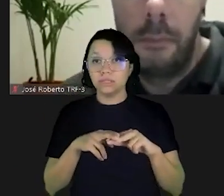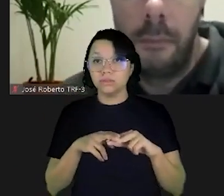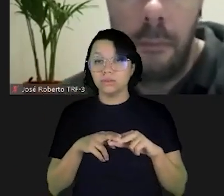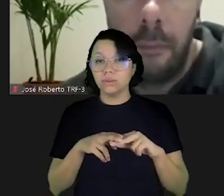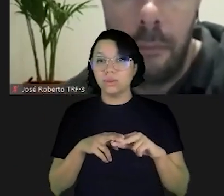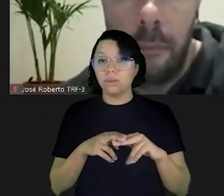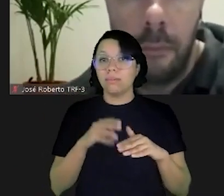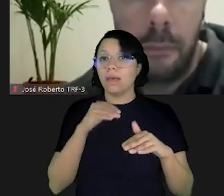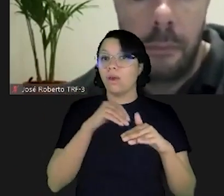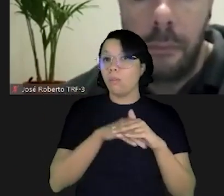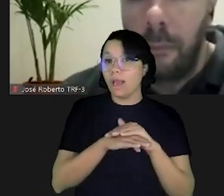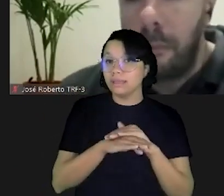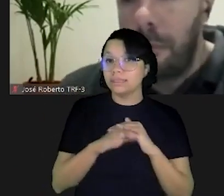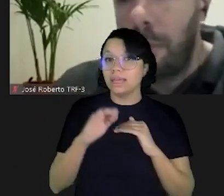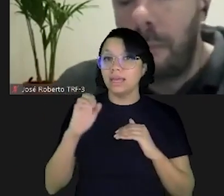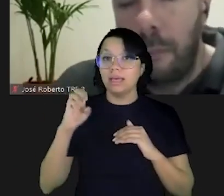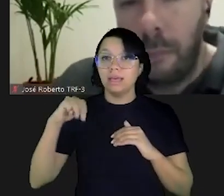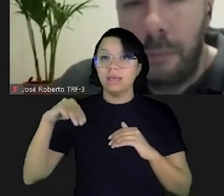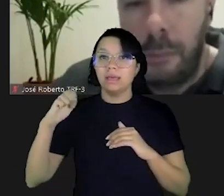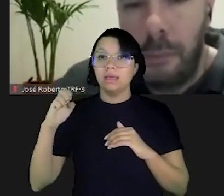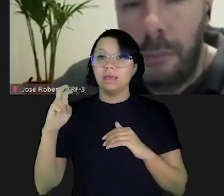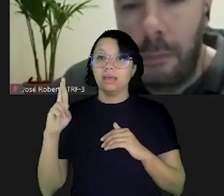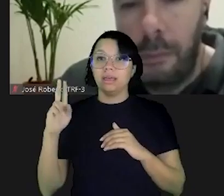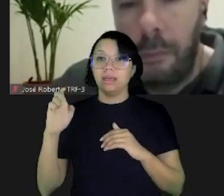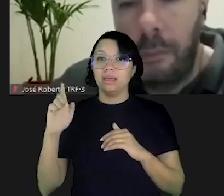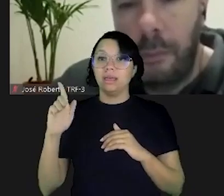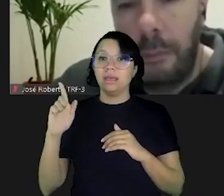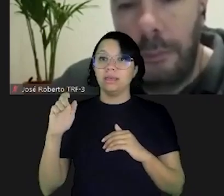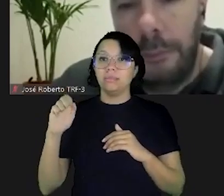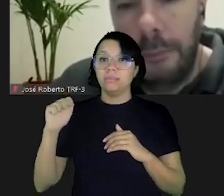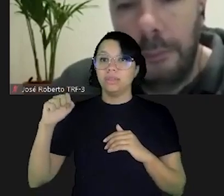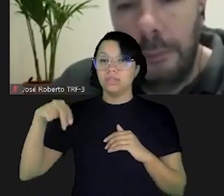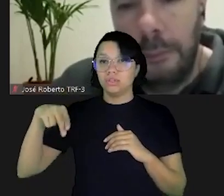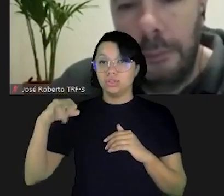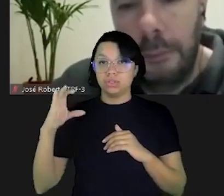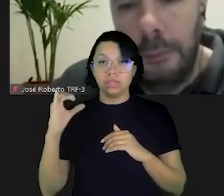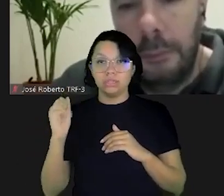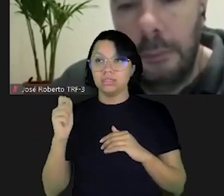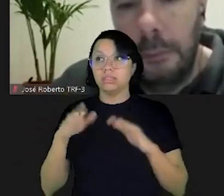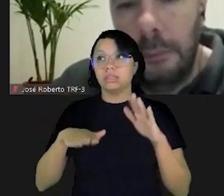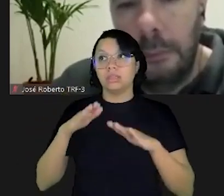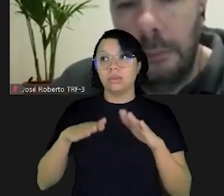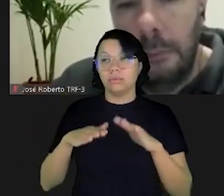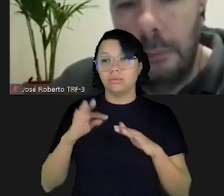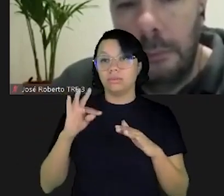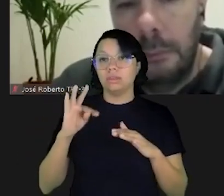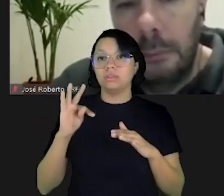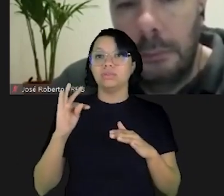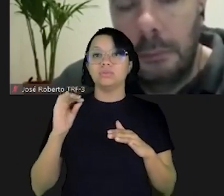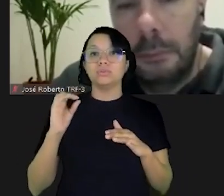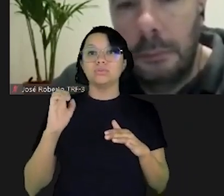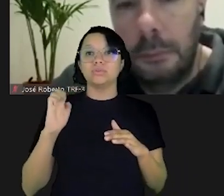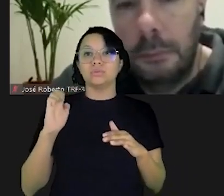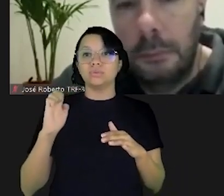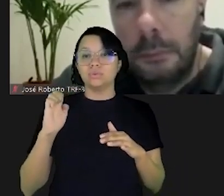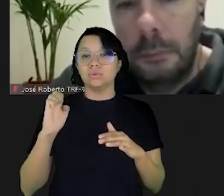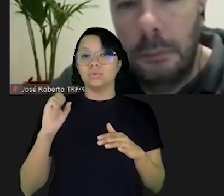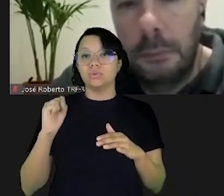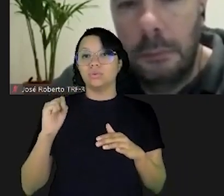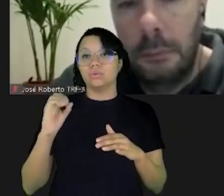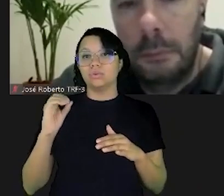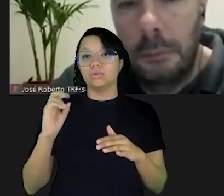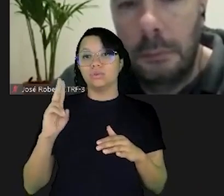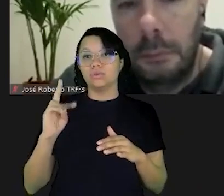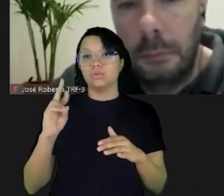por isso para uma reserva de emergência o tesouro direto talvez não seja a melhor alternativa mas aí você a gente falou